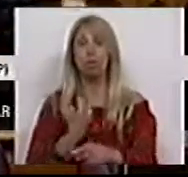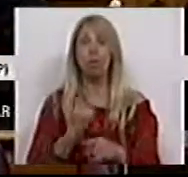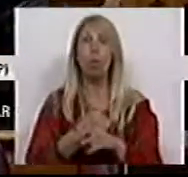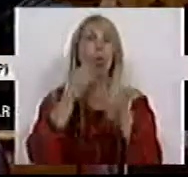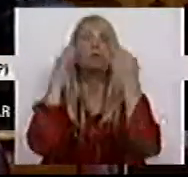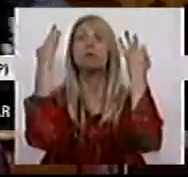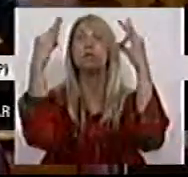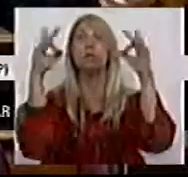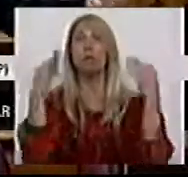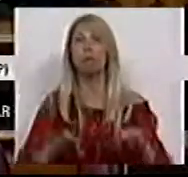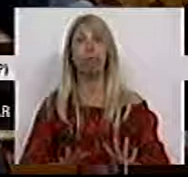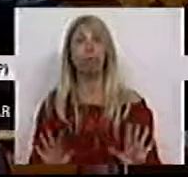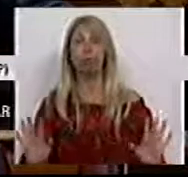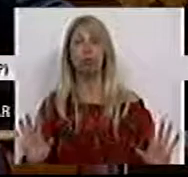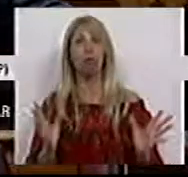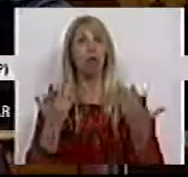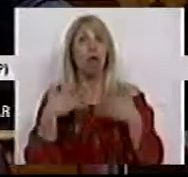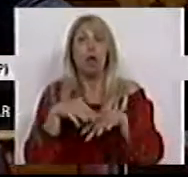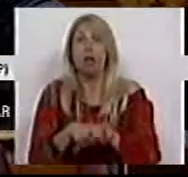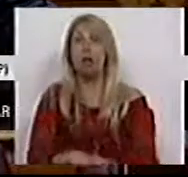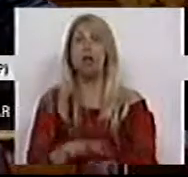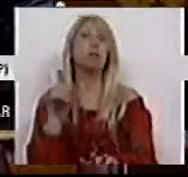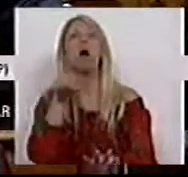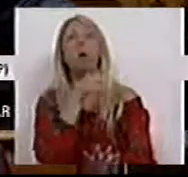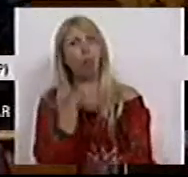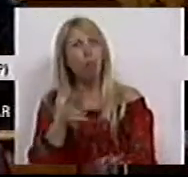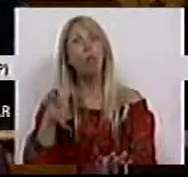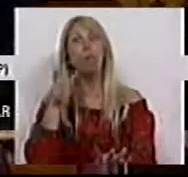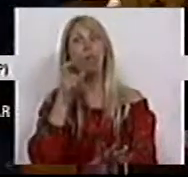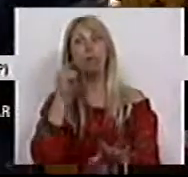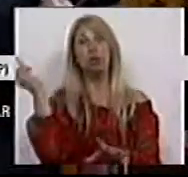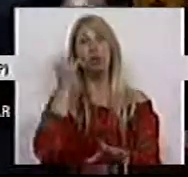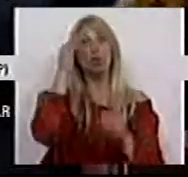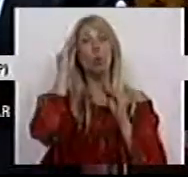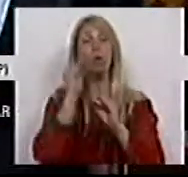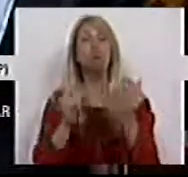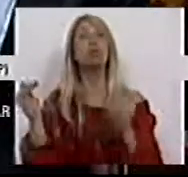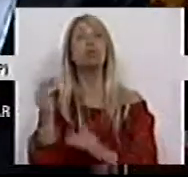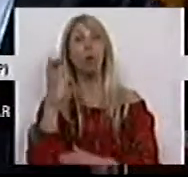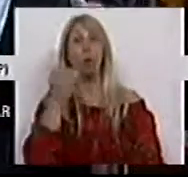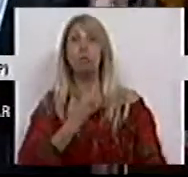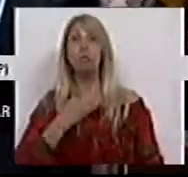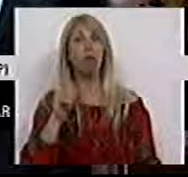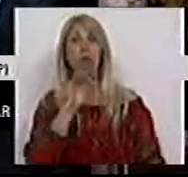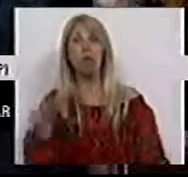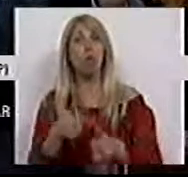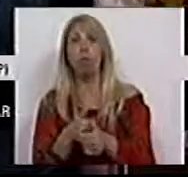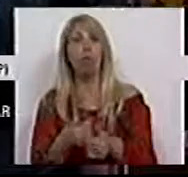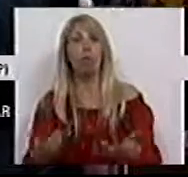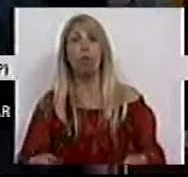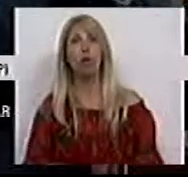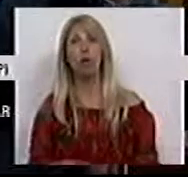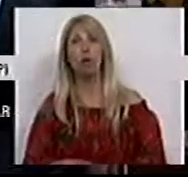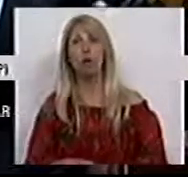integração, compromisso das instituições do ensino superior, o CDS não acompanhou, não acompanhou o